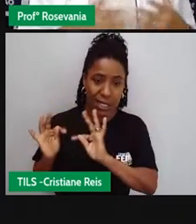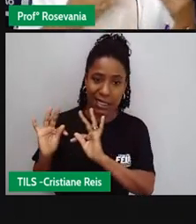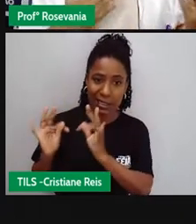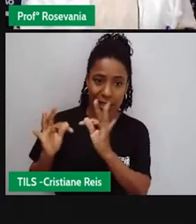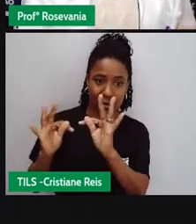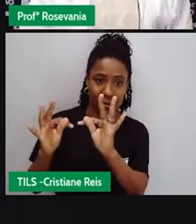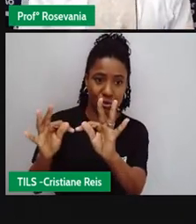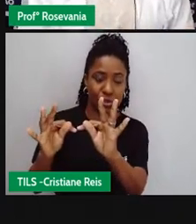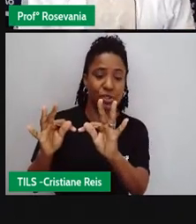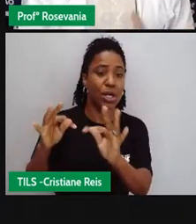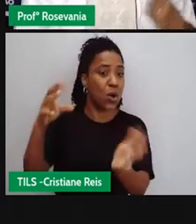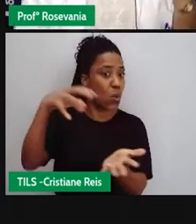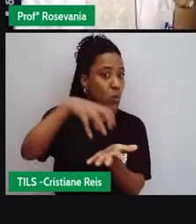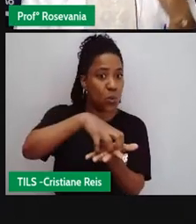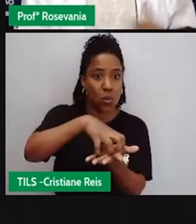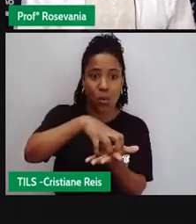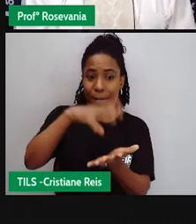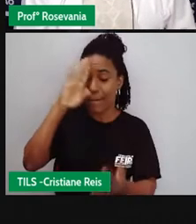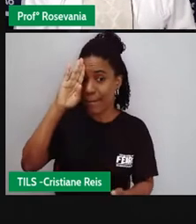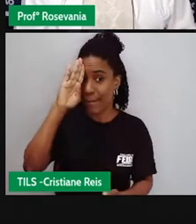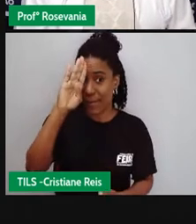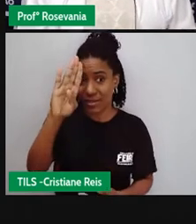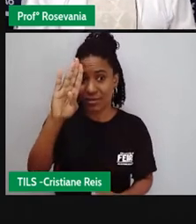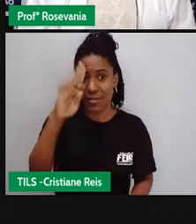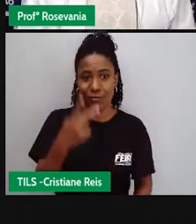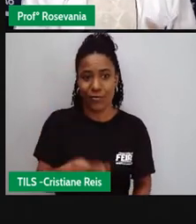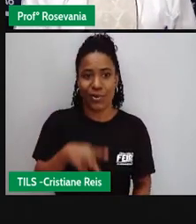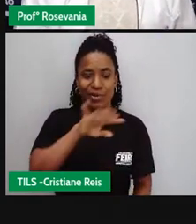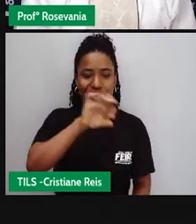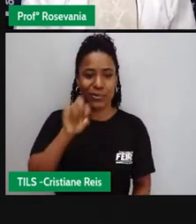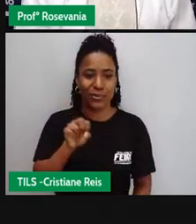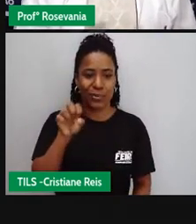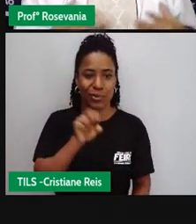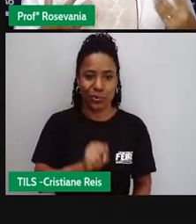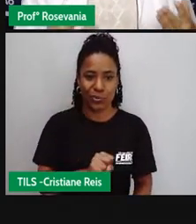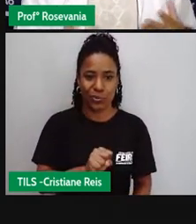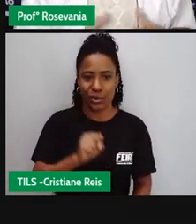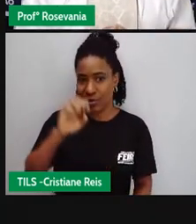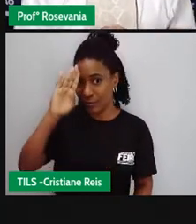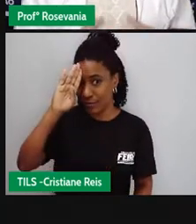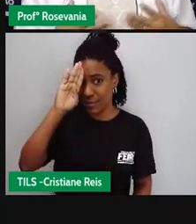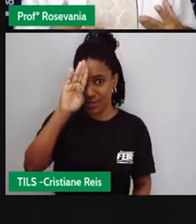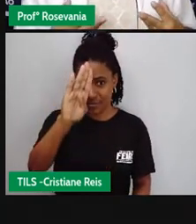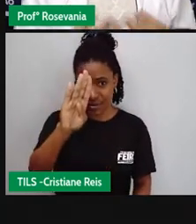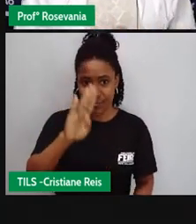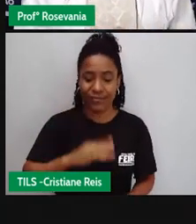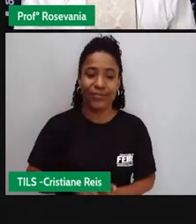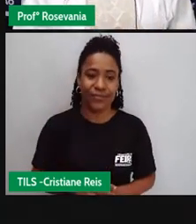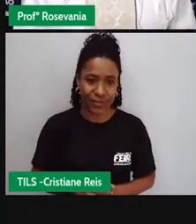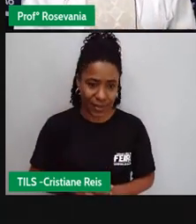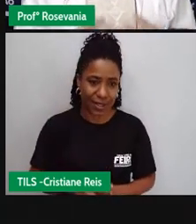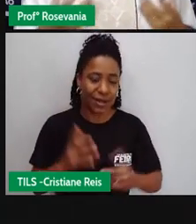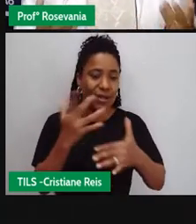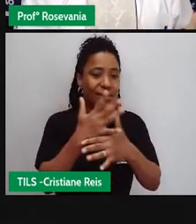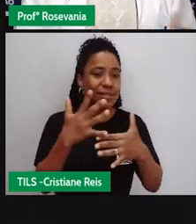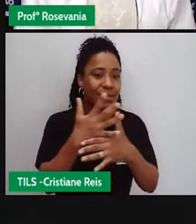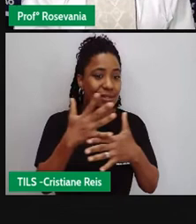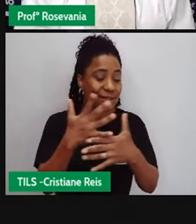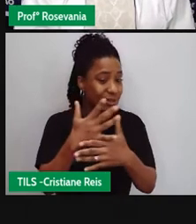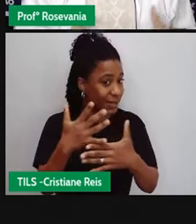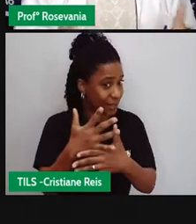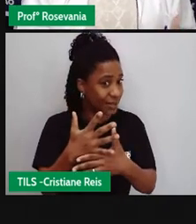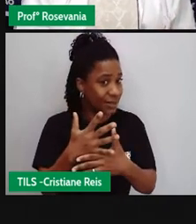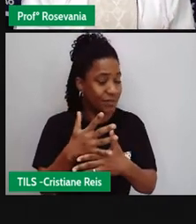historicamente começou aí e eles ainda continuam até hoje liderando não à toa que a cidade mais importante na nossa